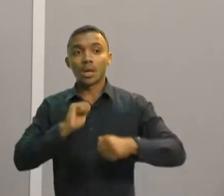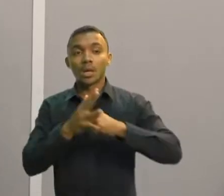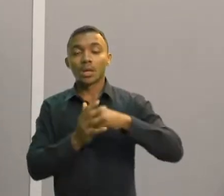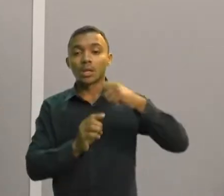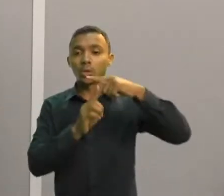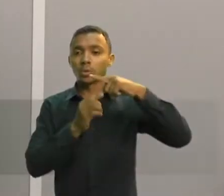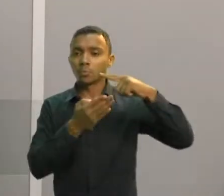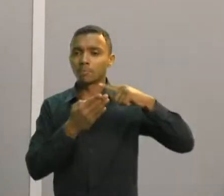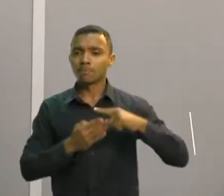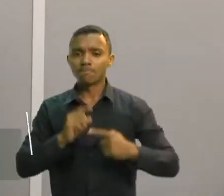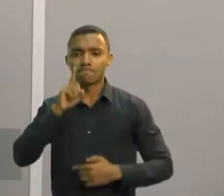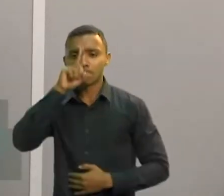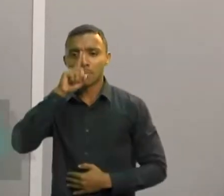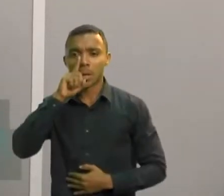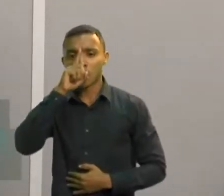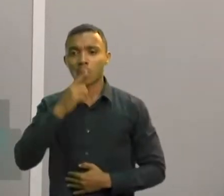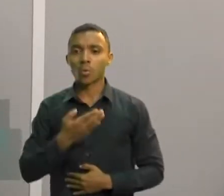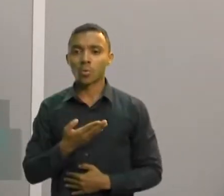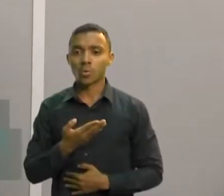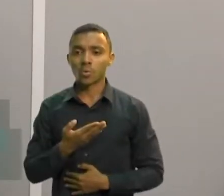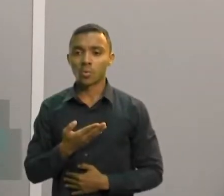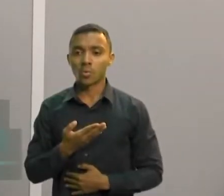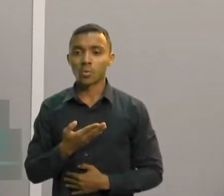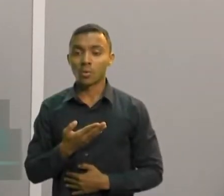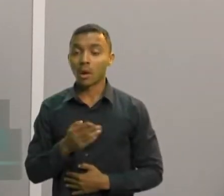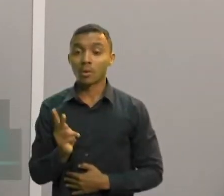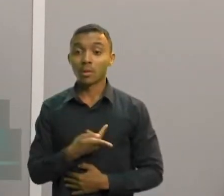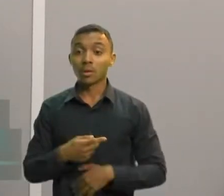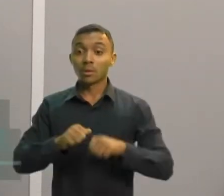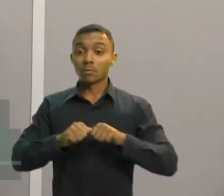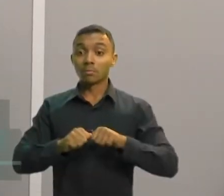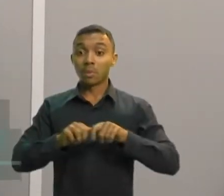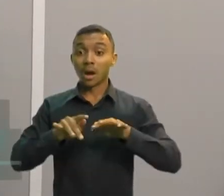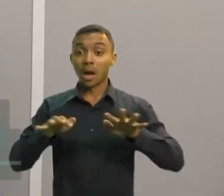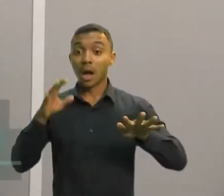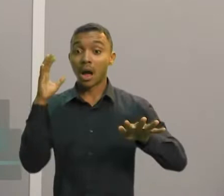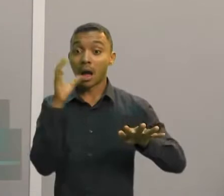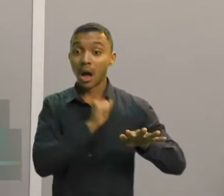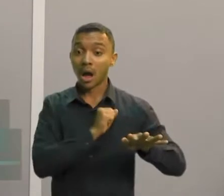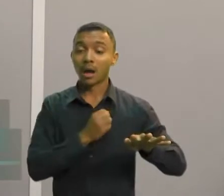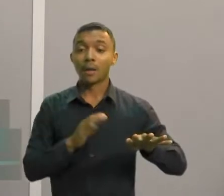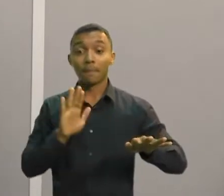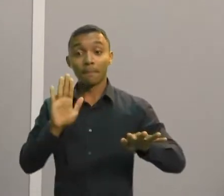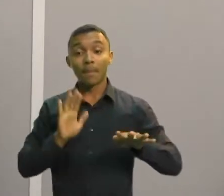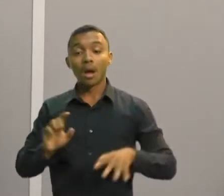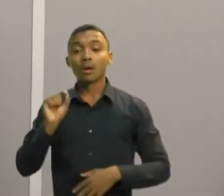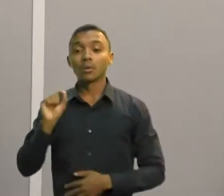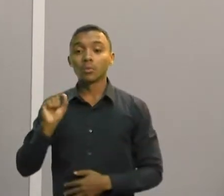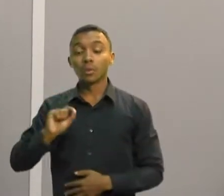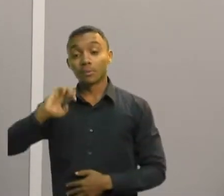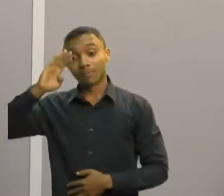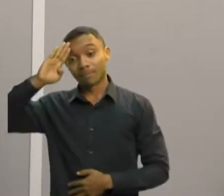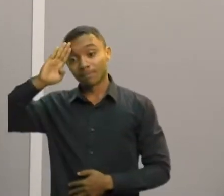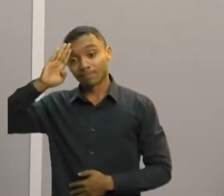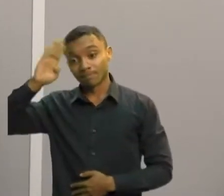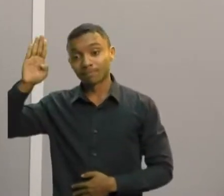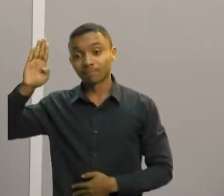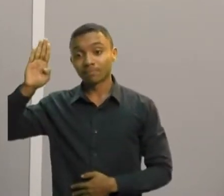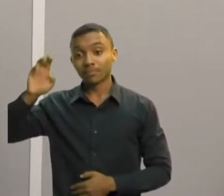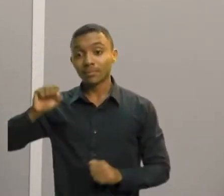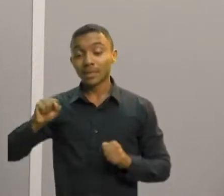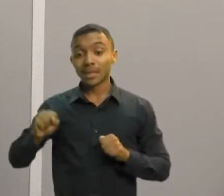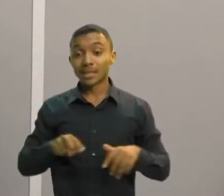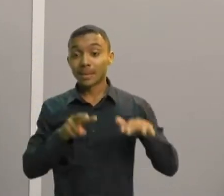uma variante que se dissemina muito rapidamente e isso ocorreu, sobretudo nas duas, três primeiras semanas de